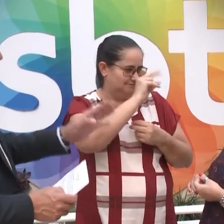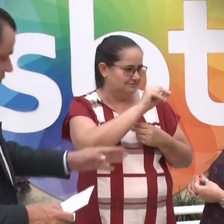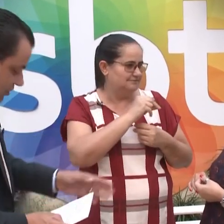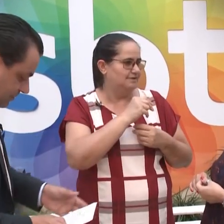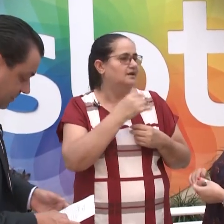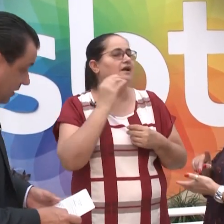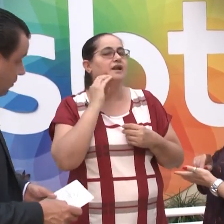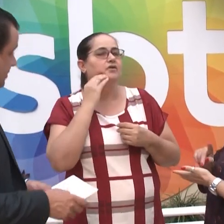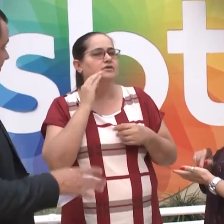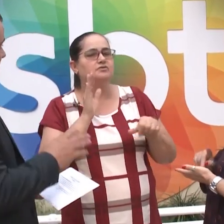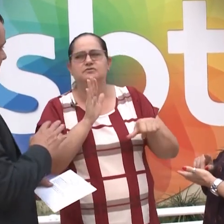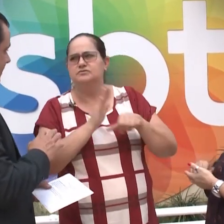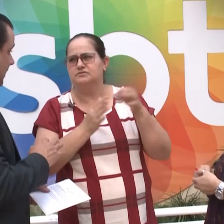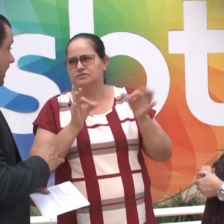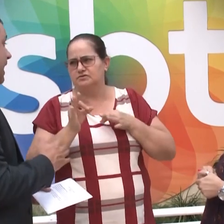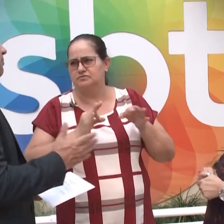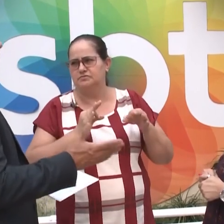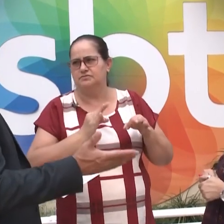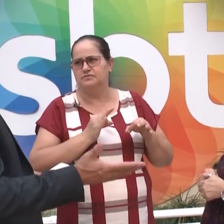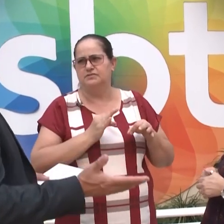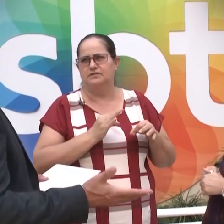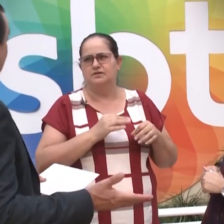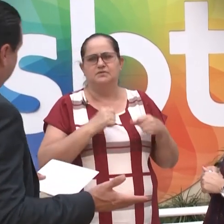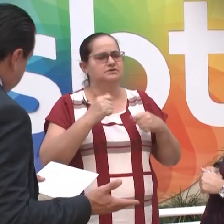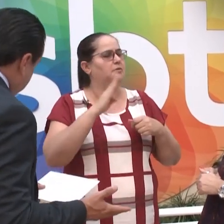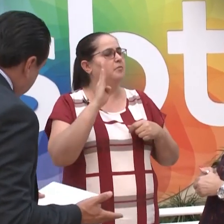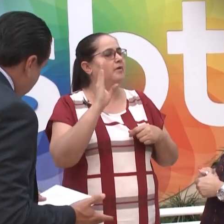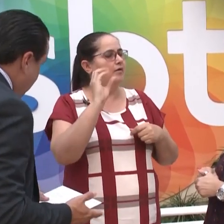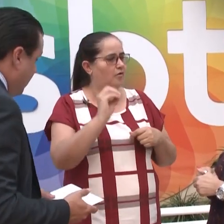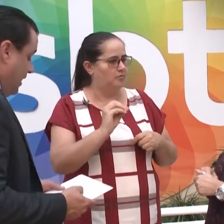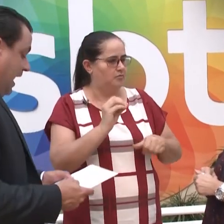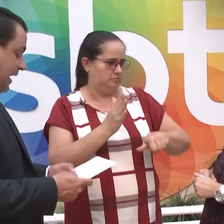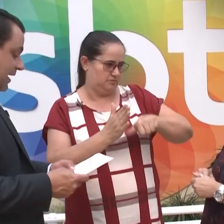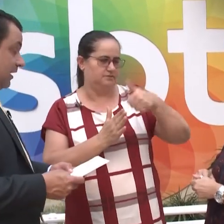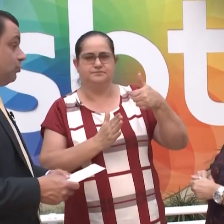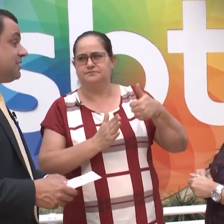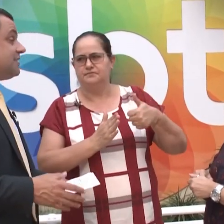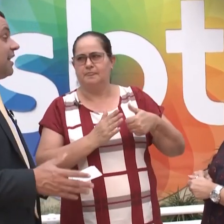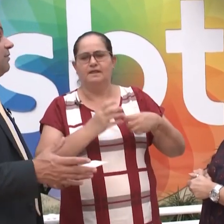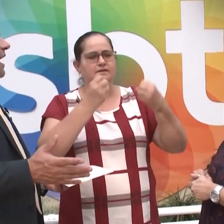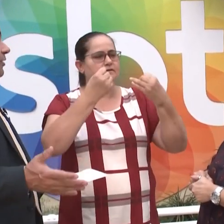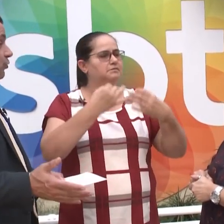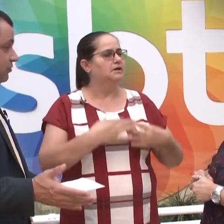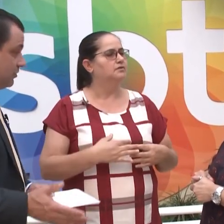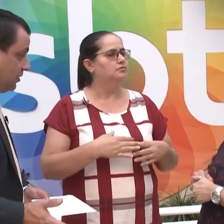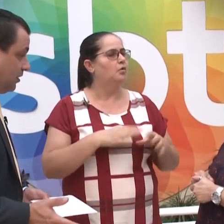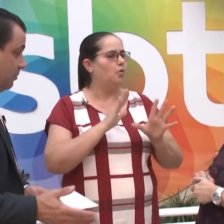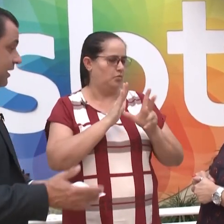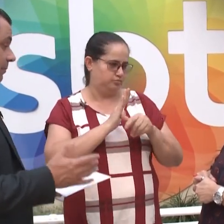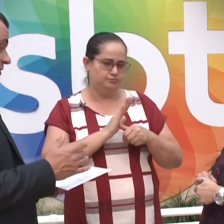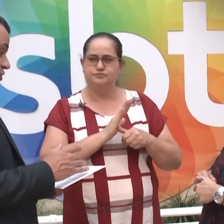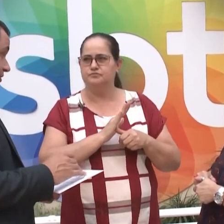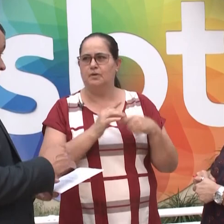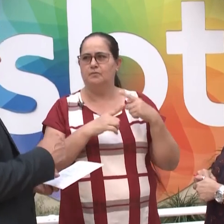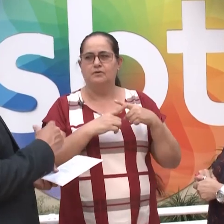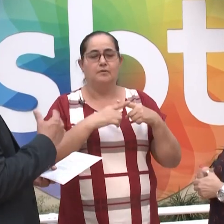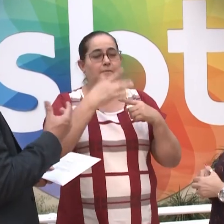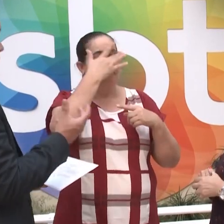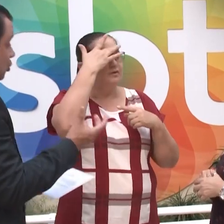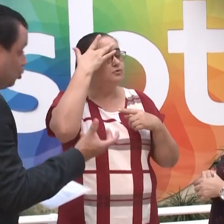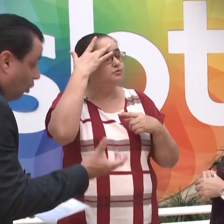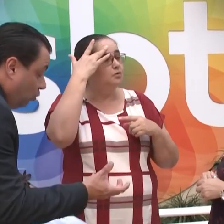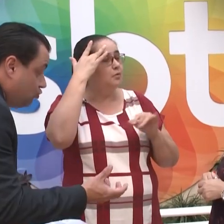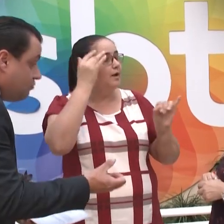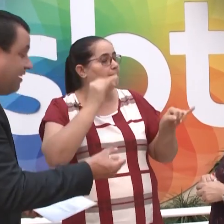Claudete e Cláudia, primeira coisa a fazer é boletim de ocorrência, alegando o estelionato, porque a pessoa se